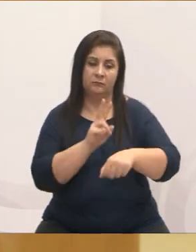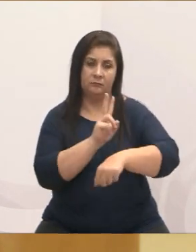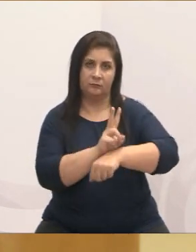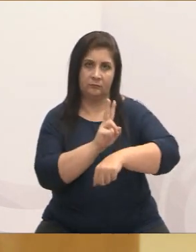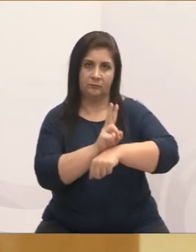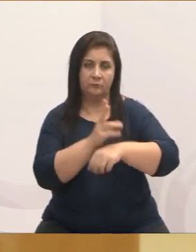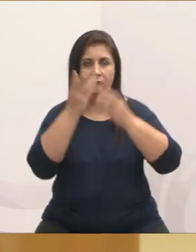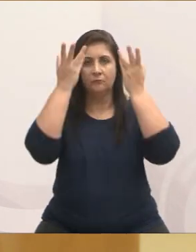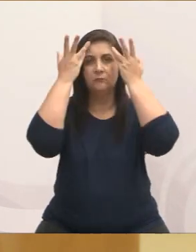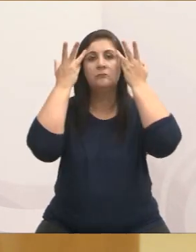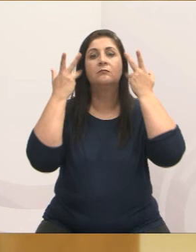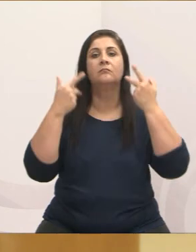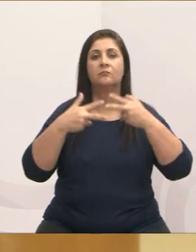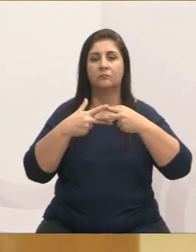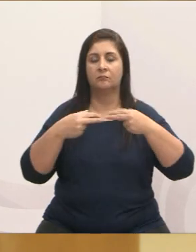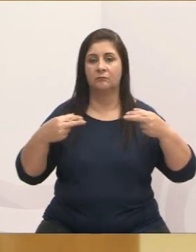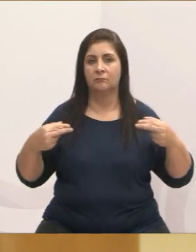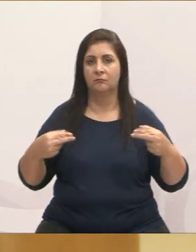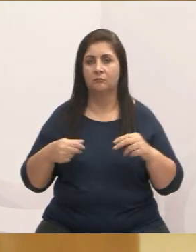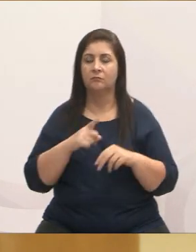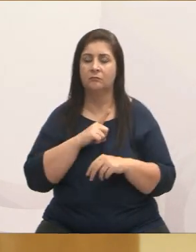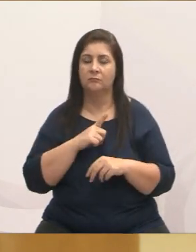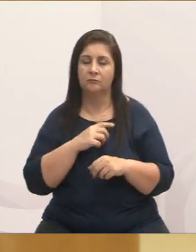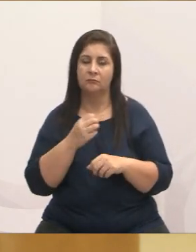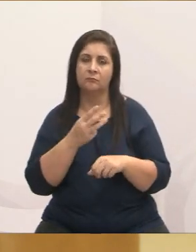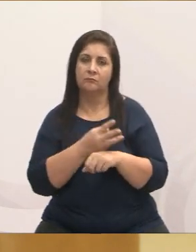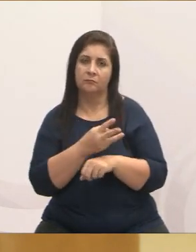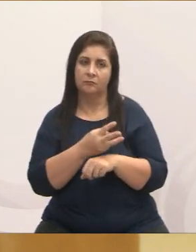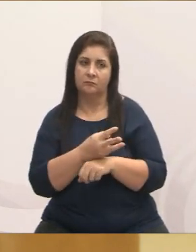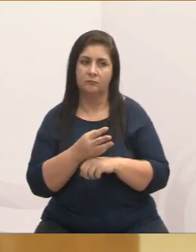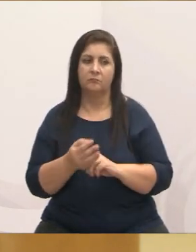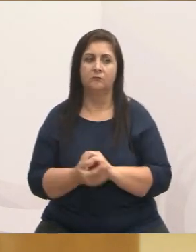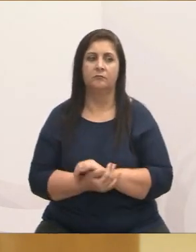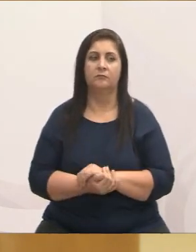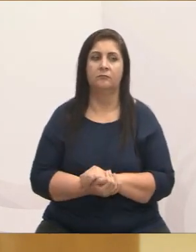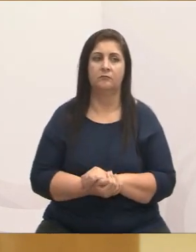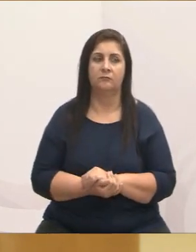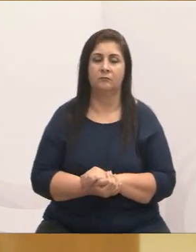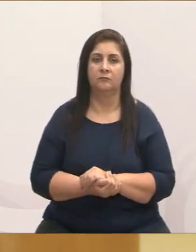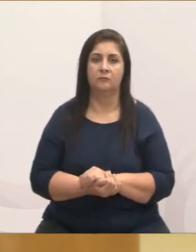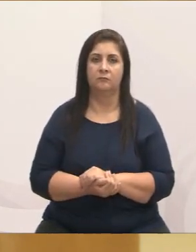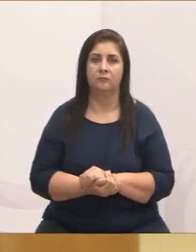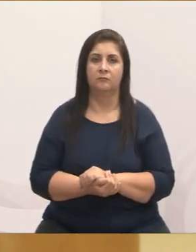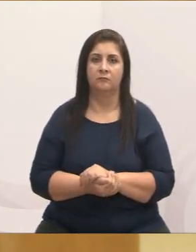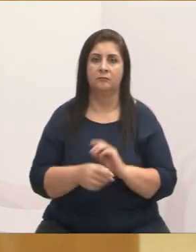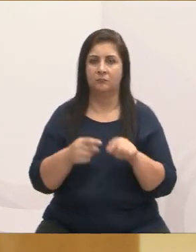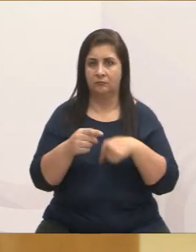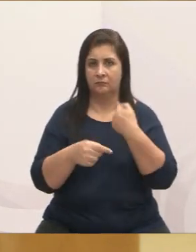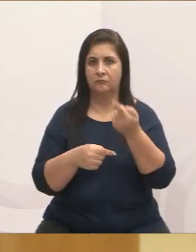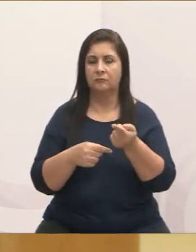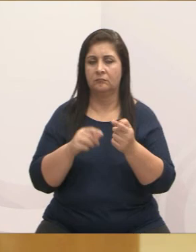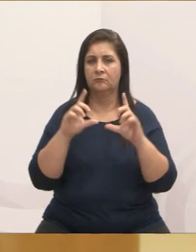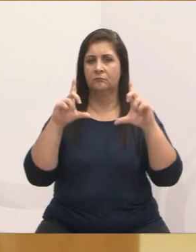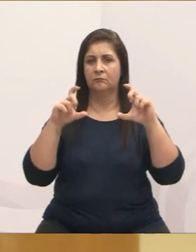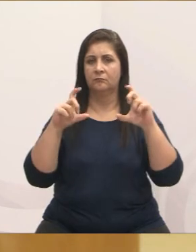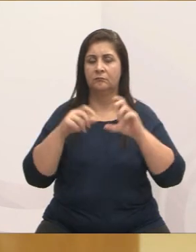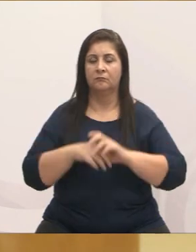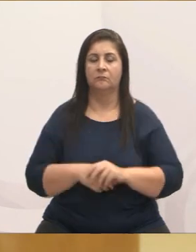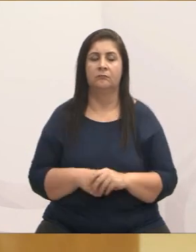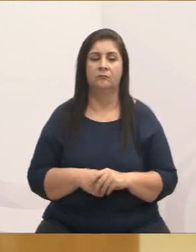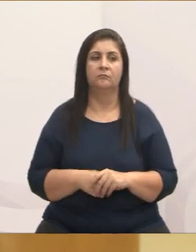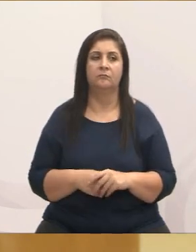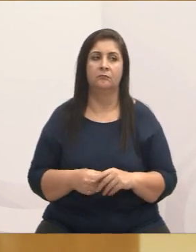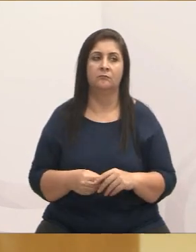988557432. Na semana que vem tem slide a respeito disso. E